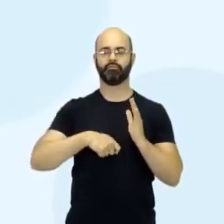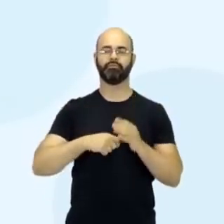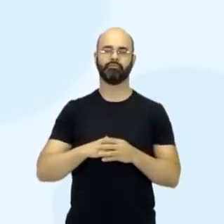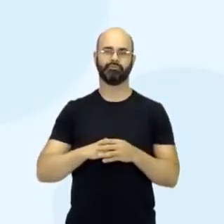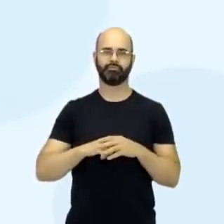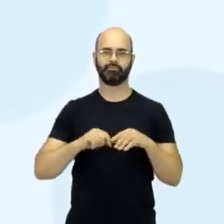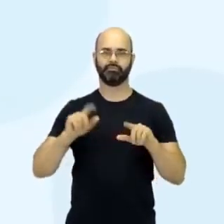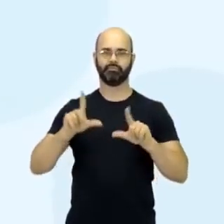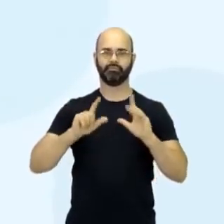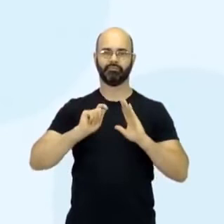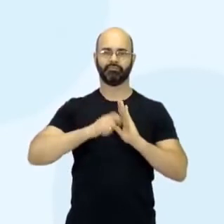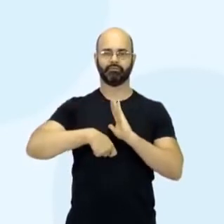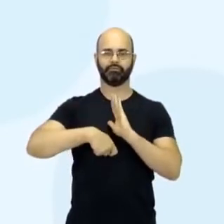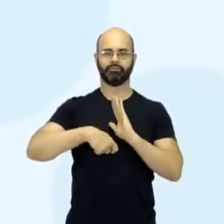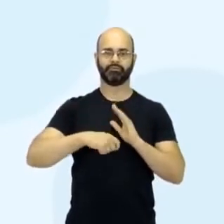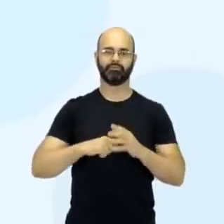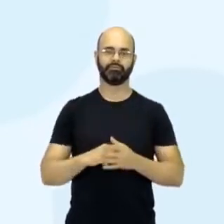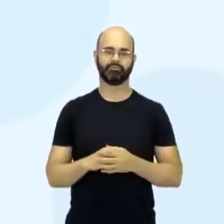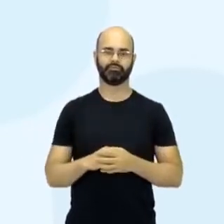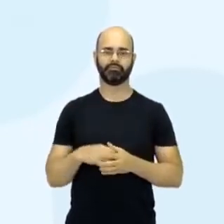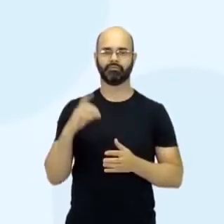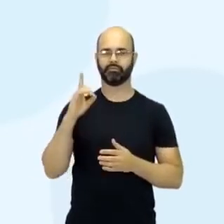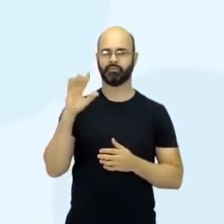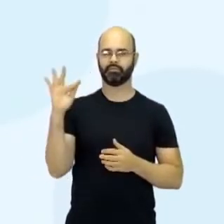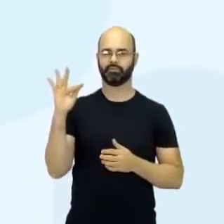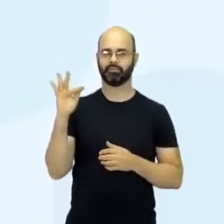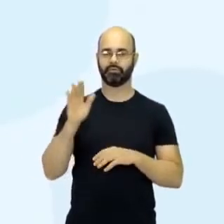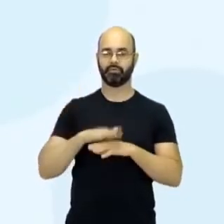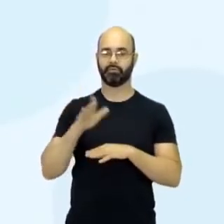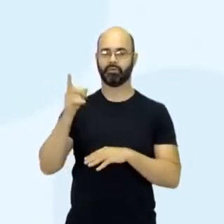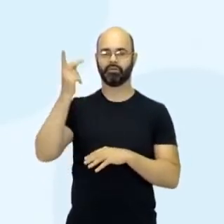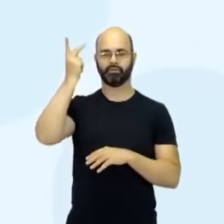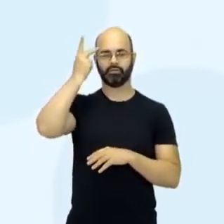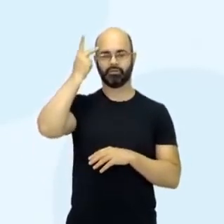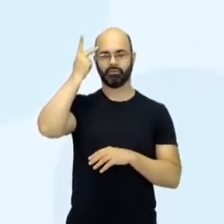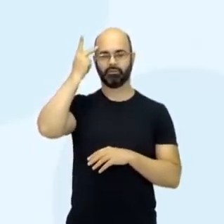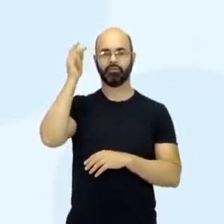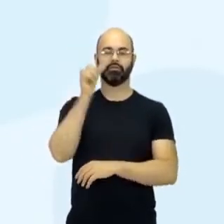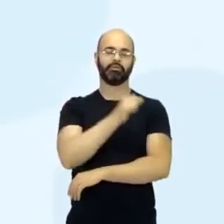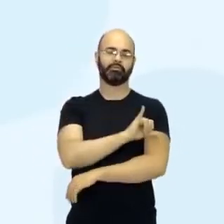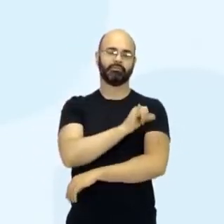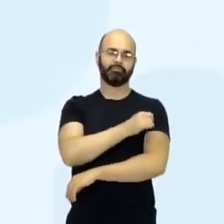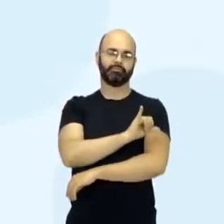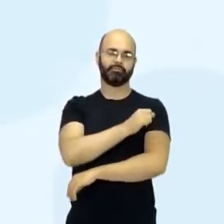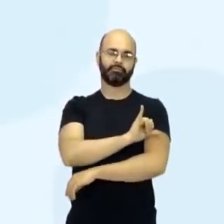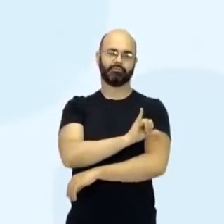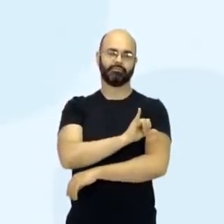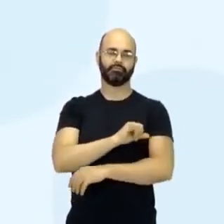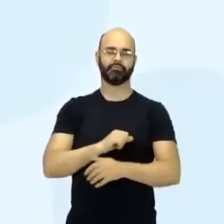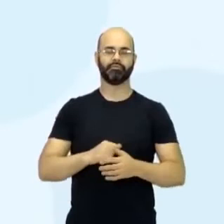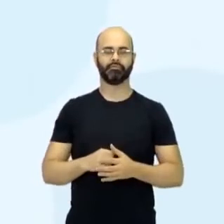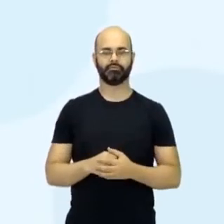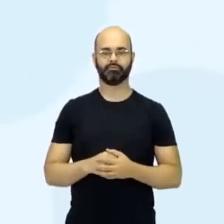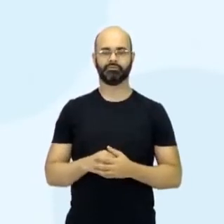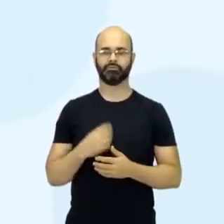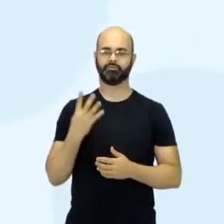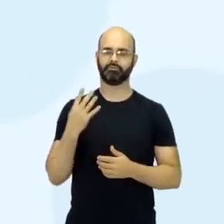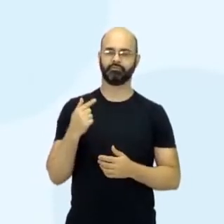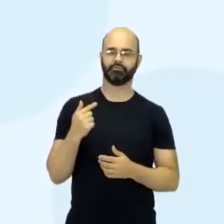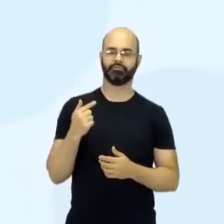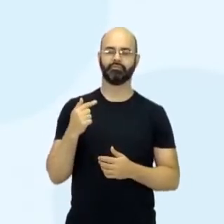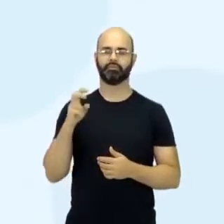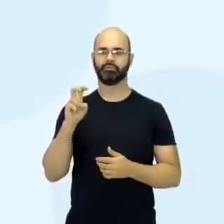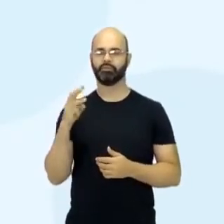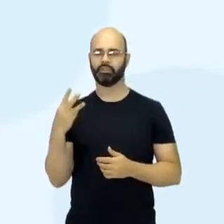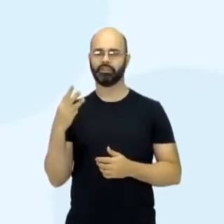destaque de novo para o Distrito Federal e São Paulo e Rio de Janeiro, acrescentando entre 47%